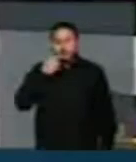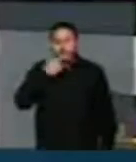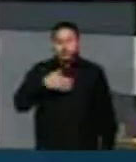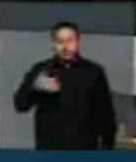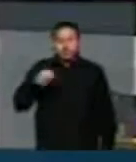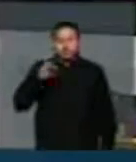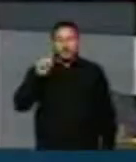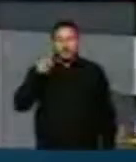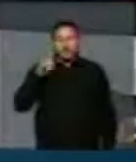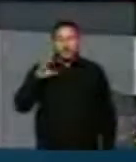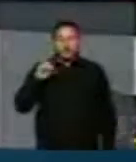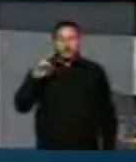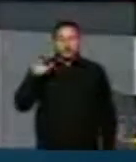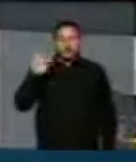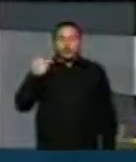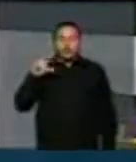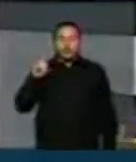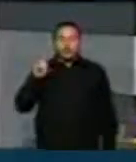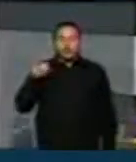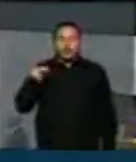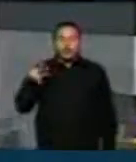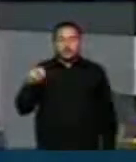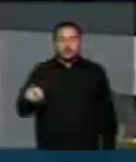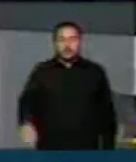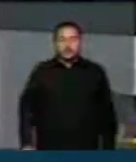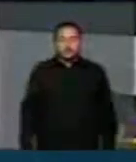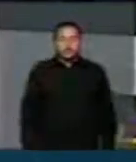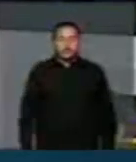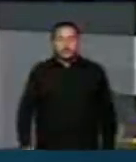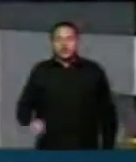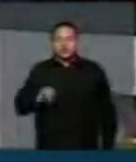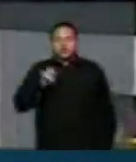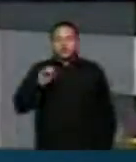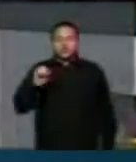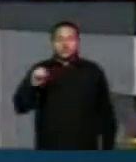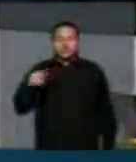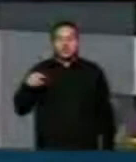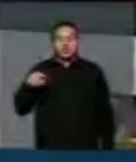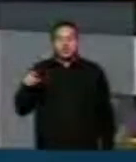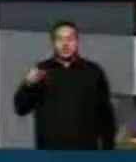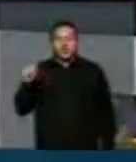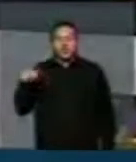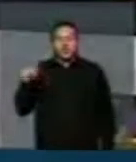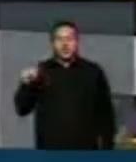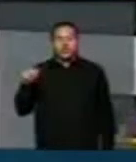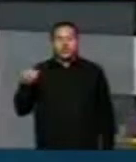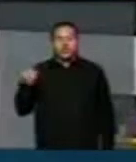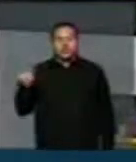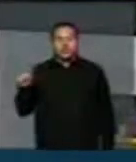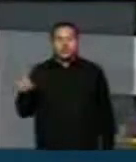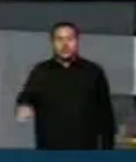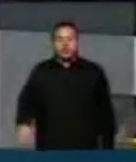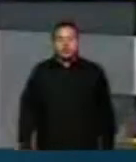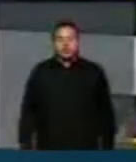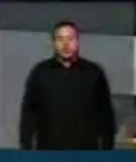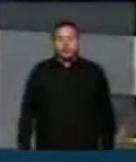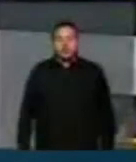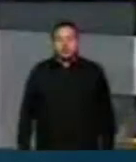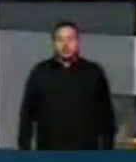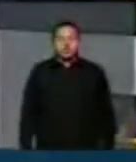e o deputado João Ananias. Então agora é o grande expediente? Não. Estou dando uma mulher aqui. Sra.